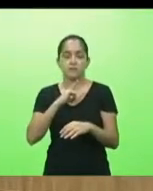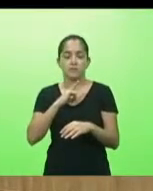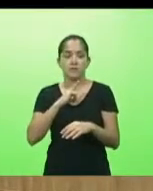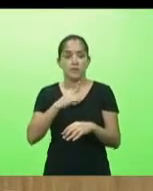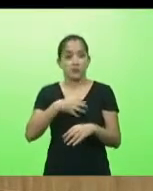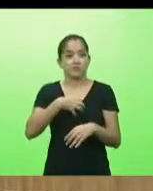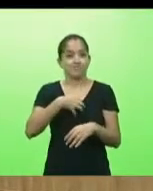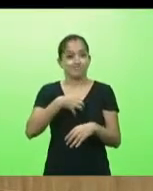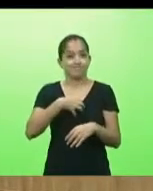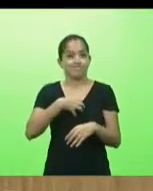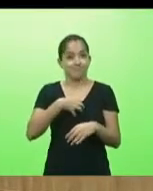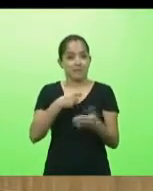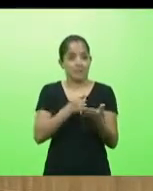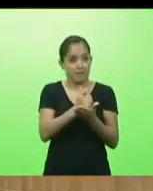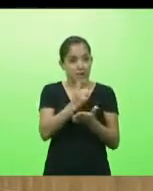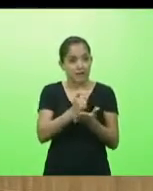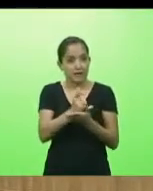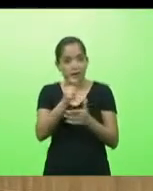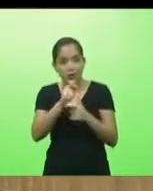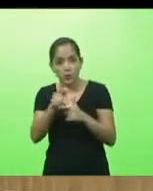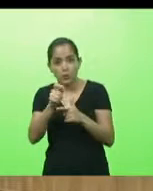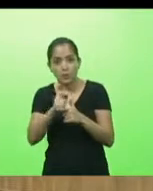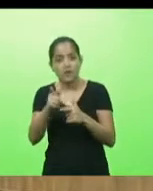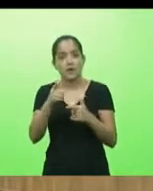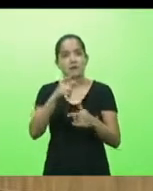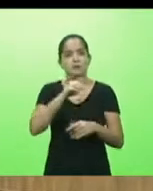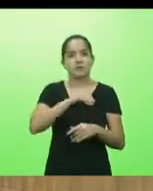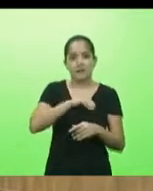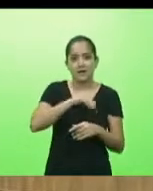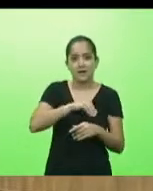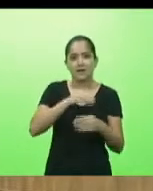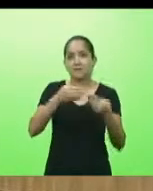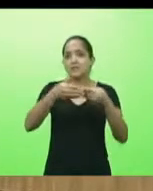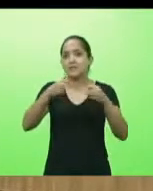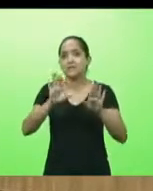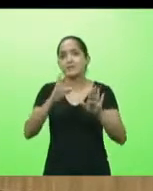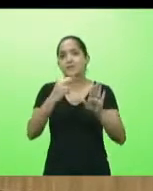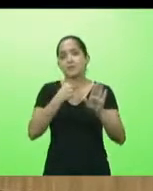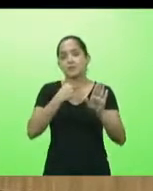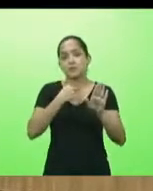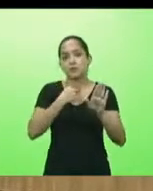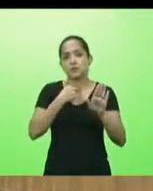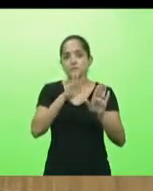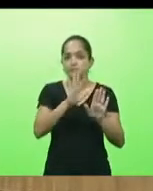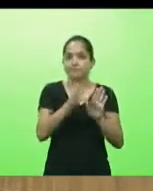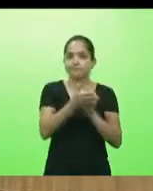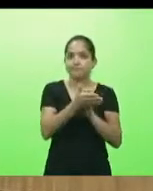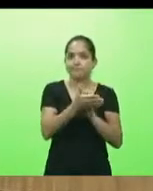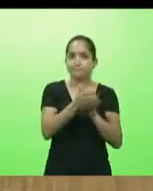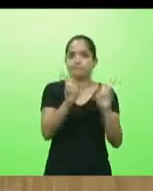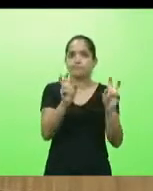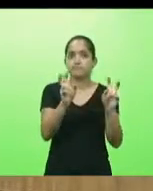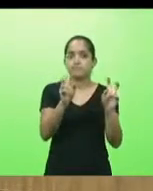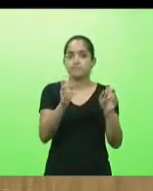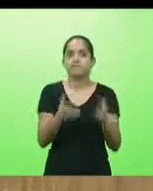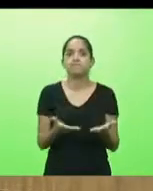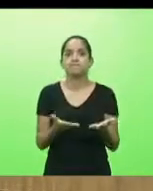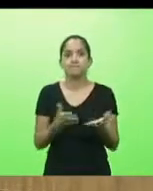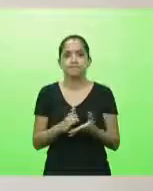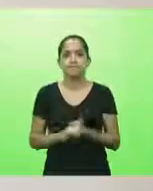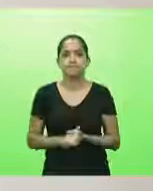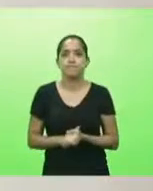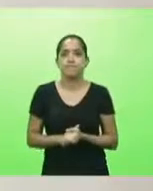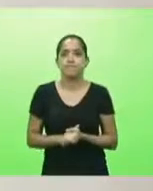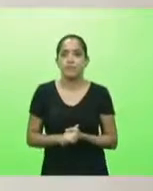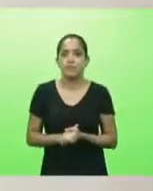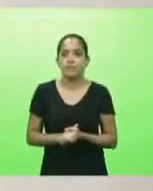o que é pagar aluguel, pagar salário sem poder abrir as portas do estabelecimento. Parabéns pelo assunto e estamos juntos. Por favor,